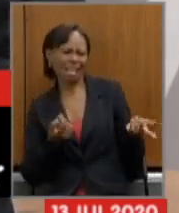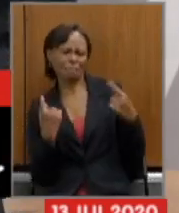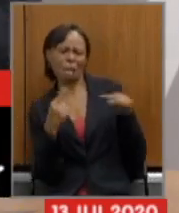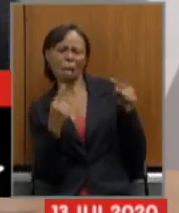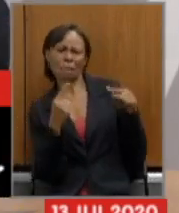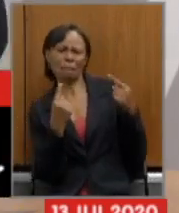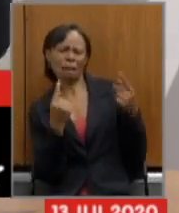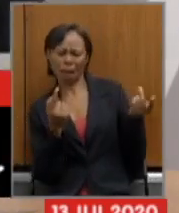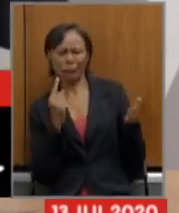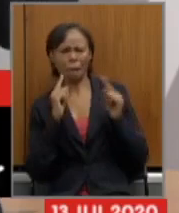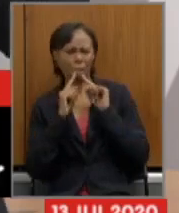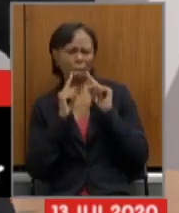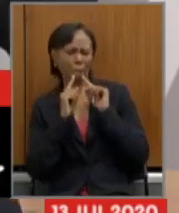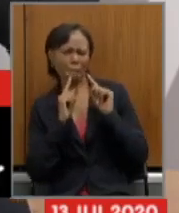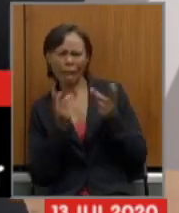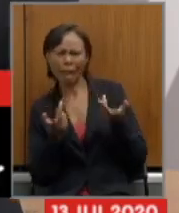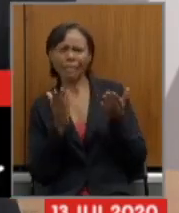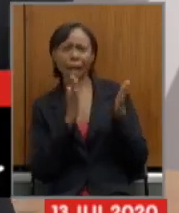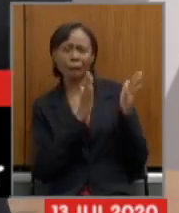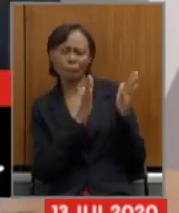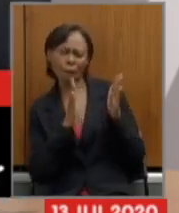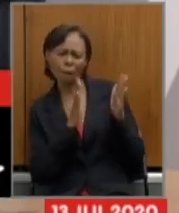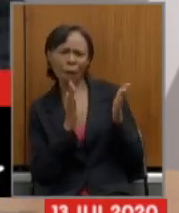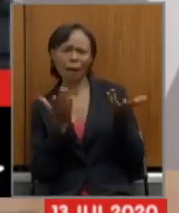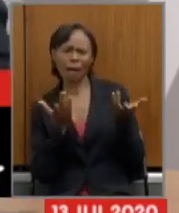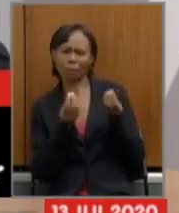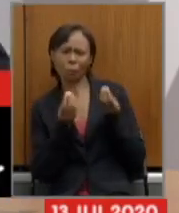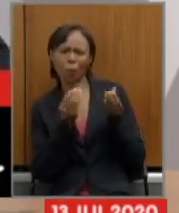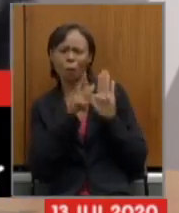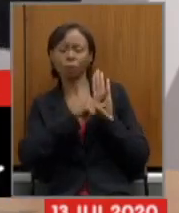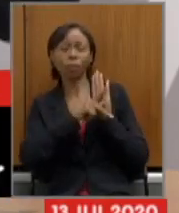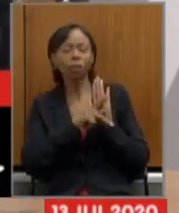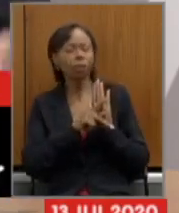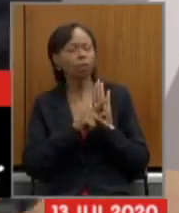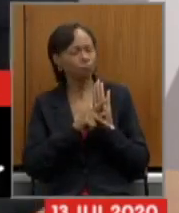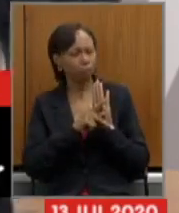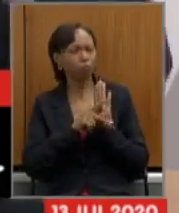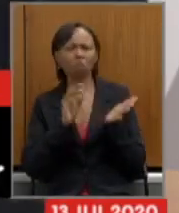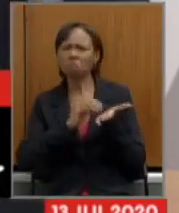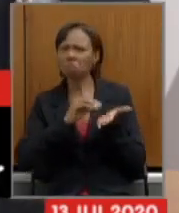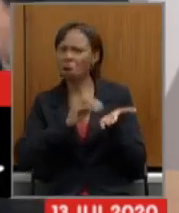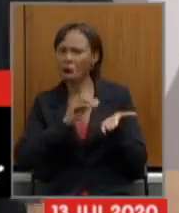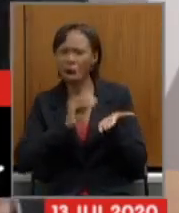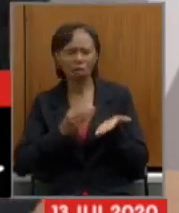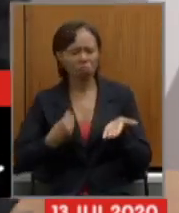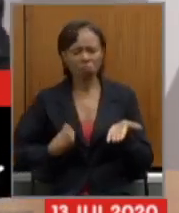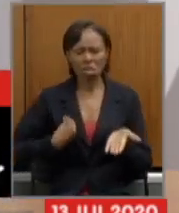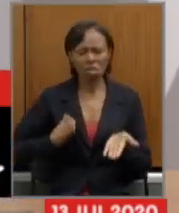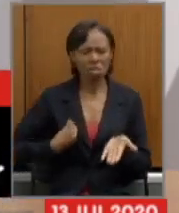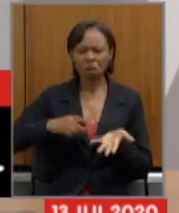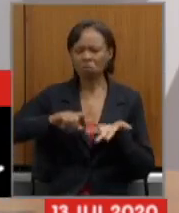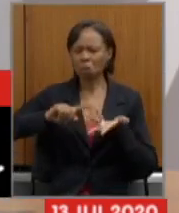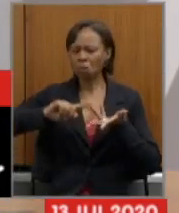ou a ausência de participação mais efetiva de A de B de C de D